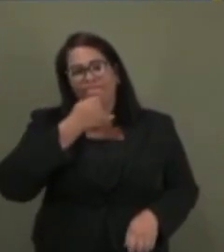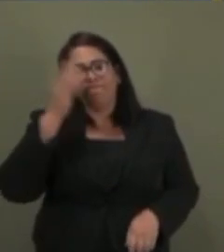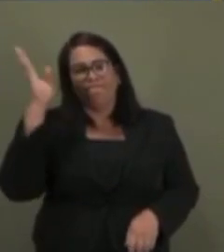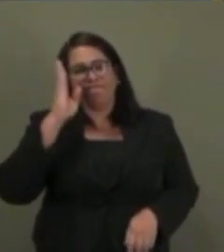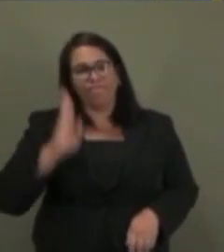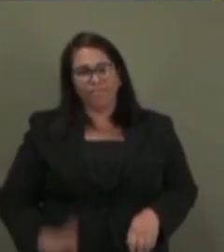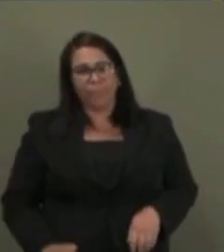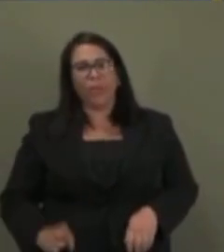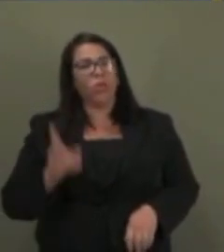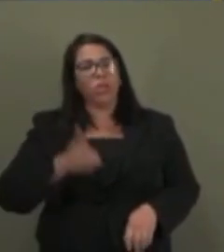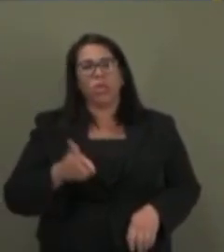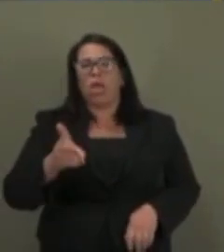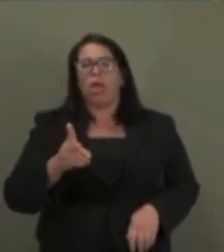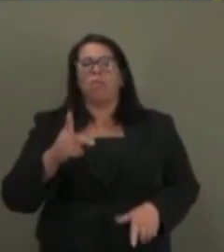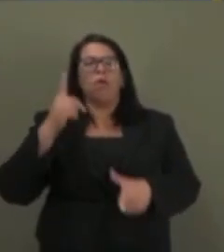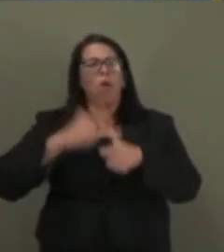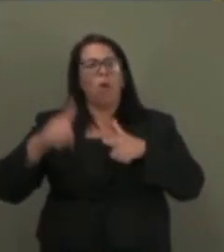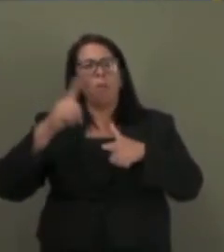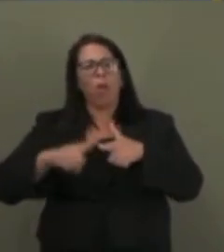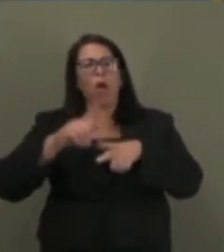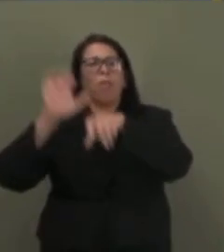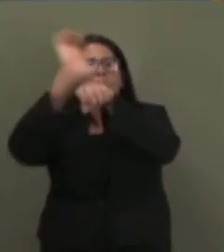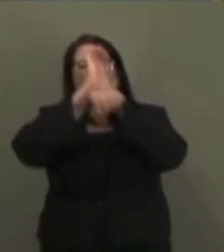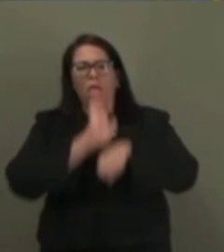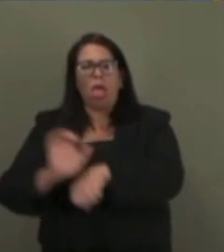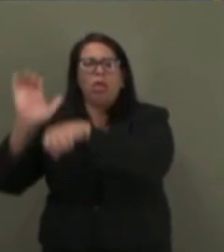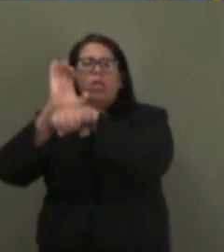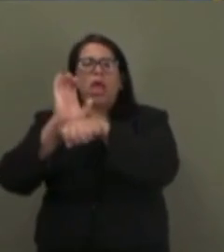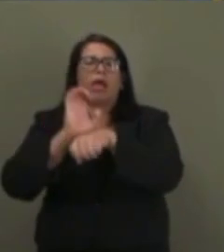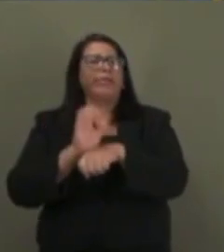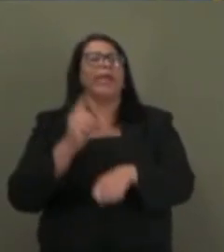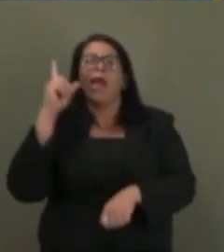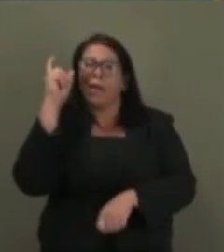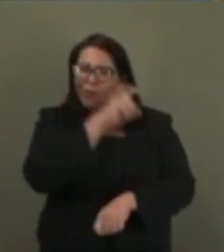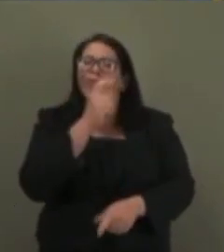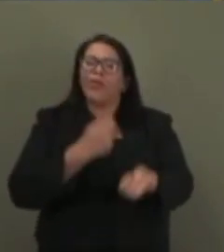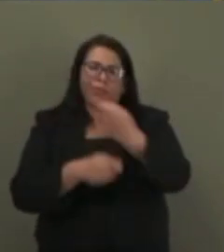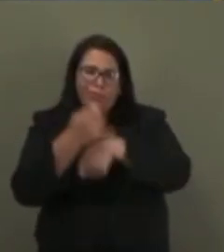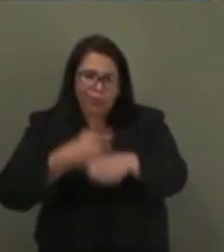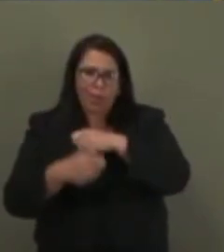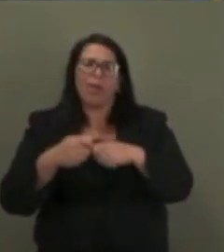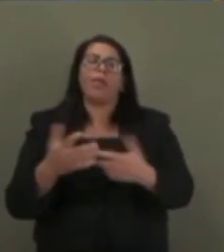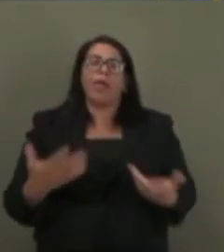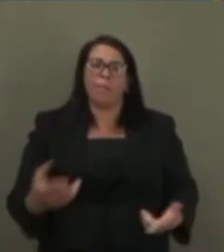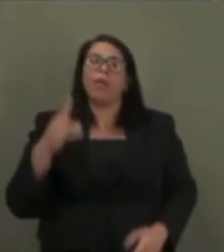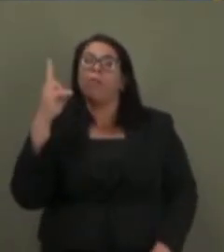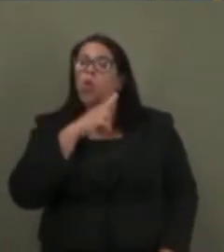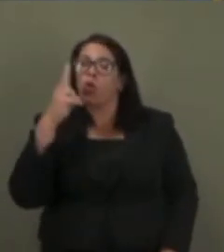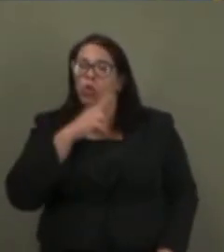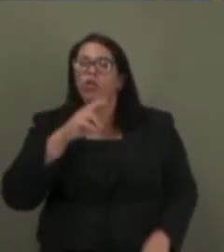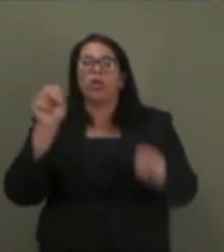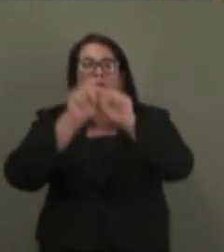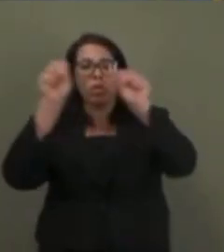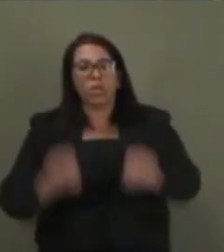recorrentes conflitos federativos que comprometem o ambiente de negócios. Precisamos, com urgência, de um sistema tributário